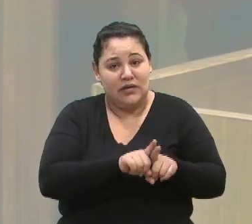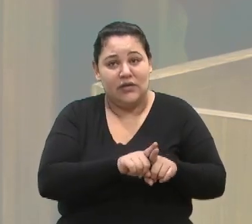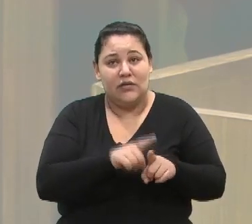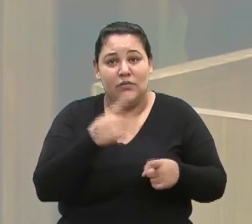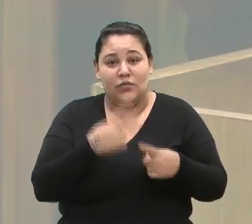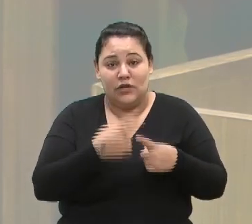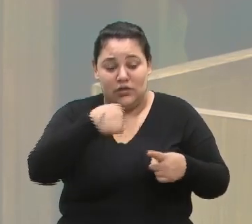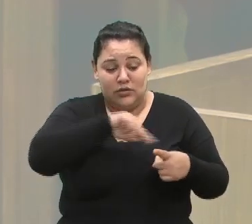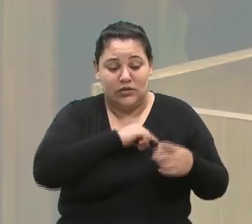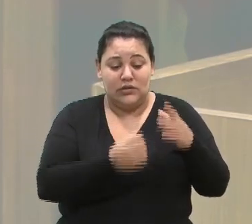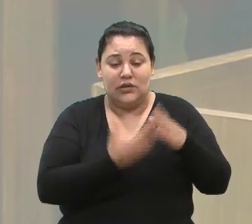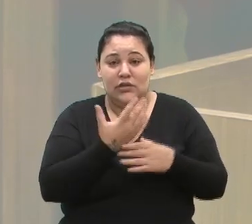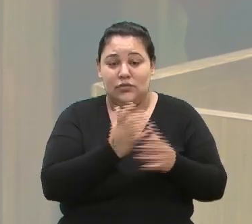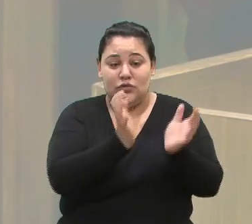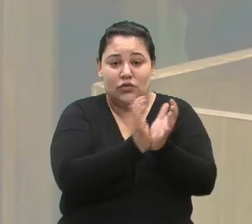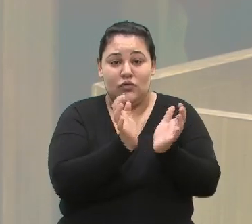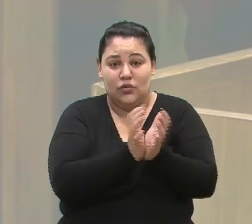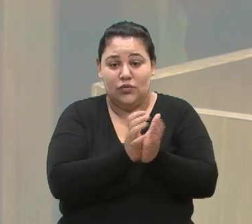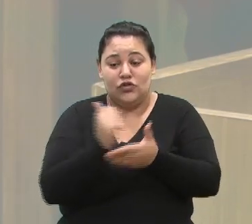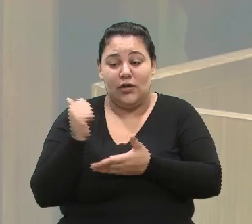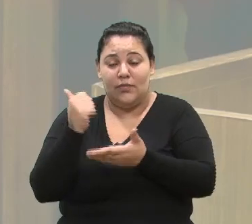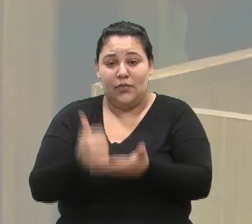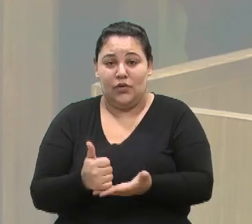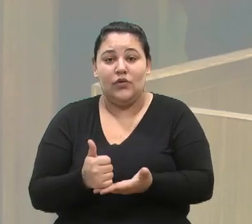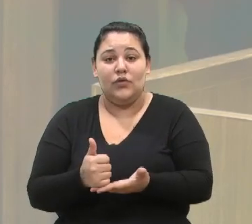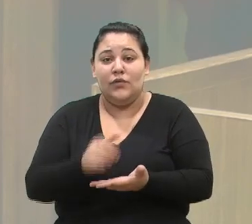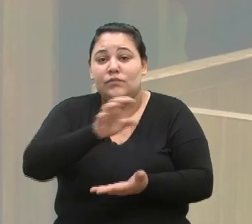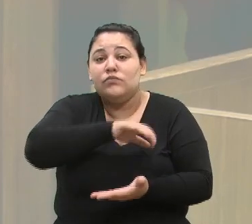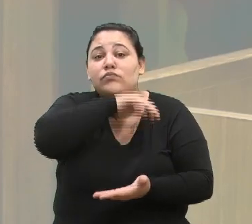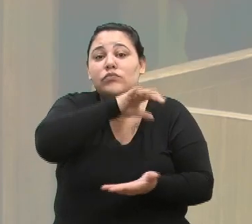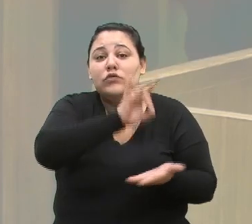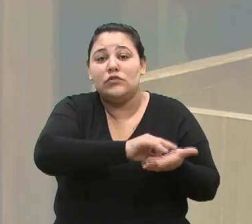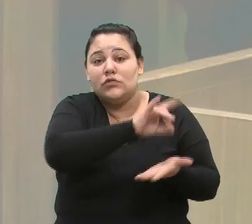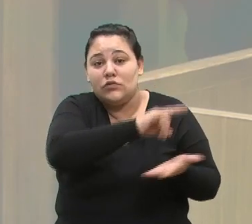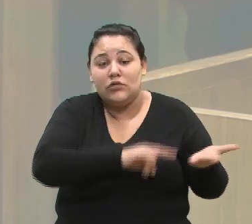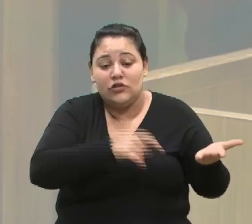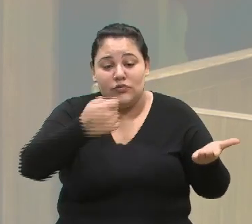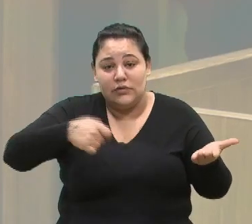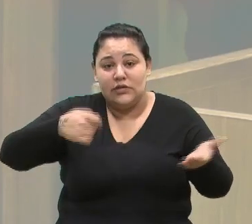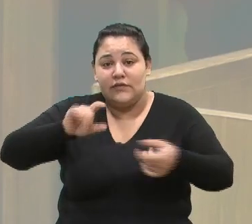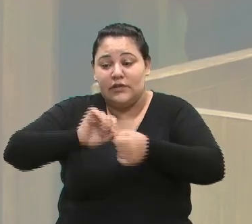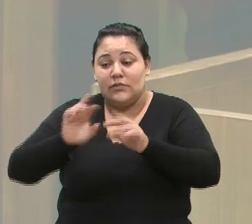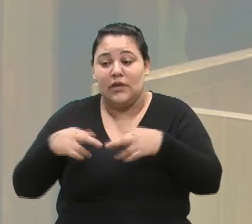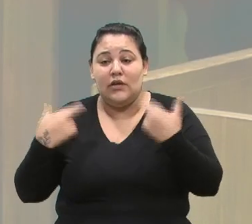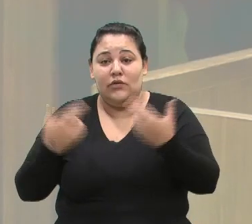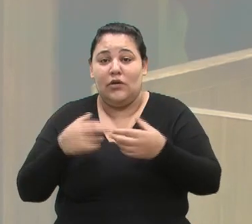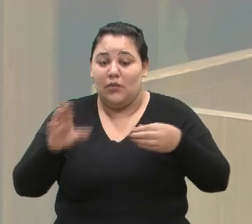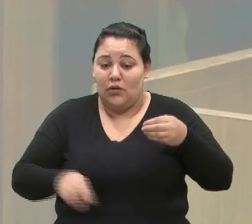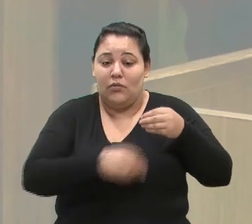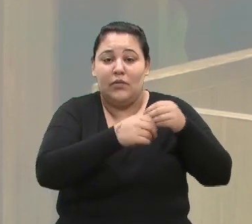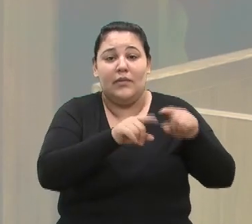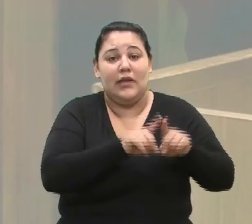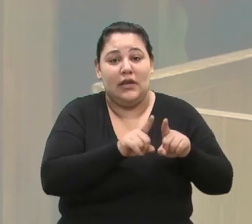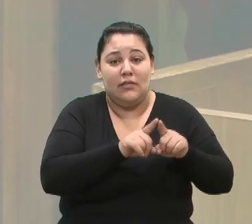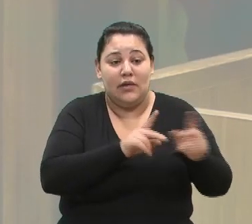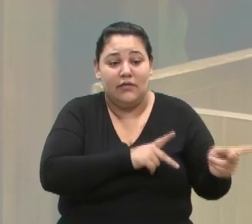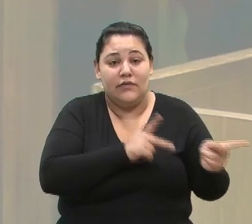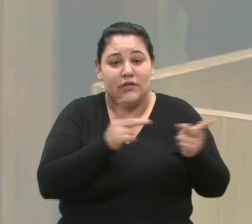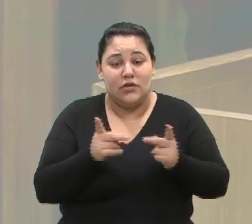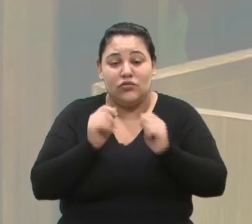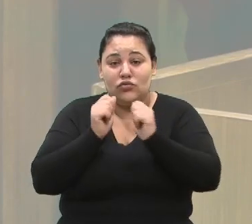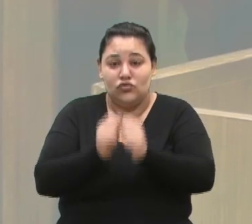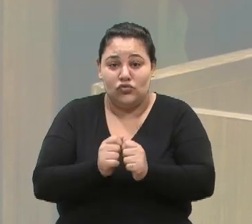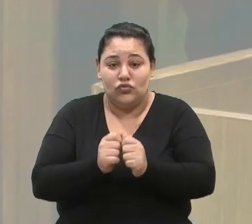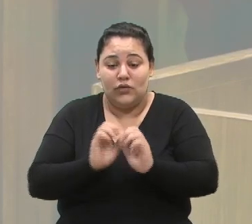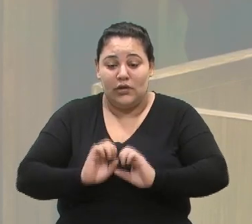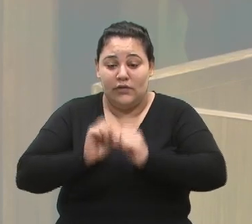Parlamentar em apoio à regularização. Devemos fazer uma reunião itinerante, presidente, visitando, juntamente com